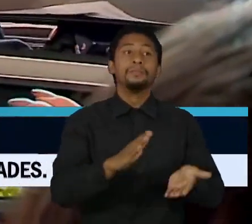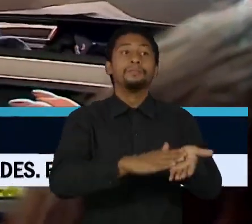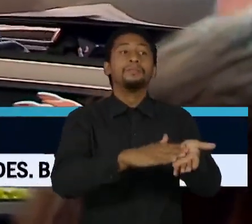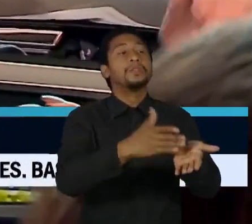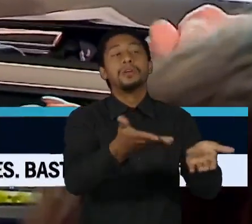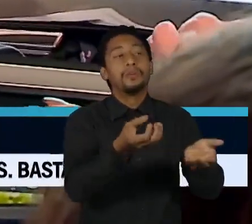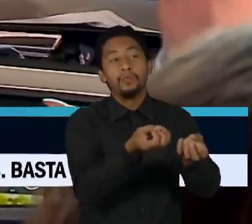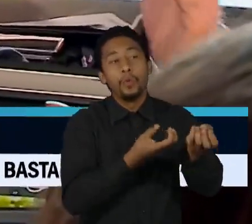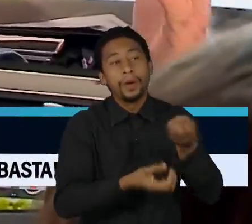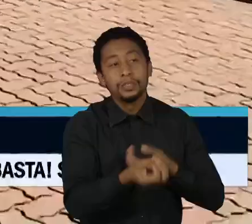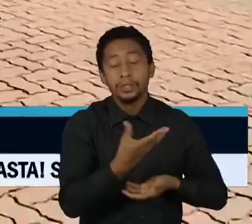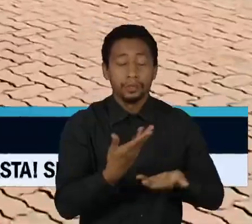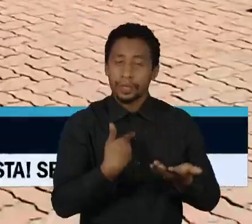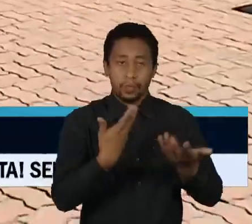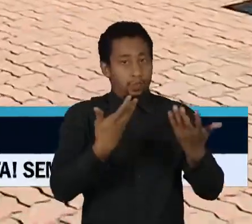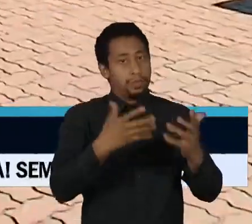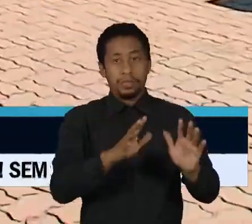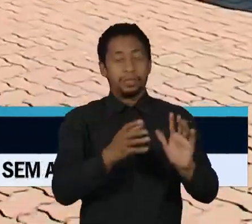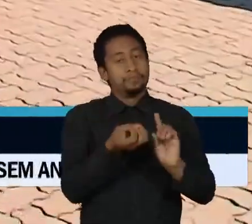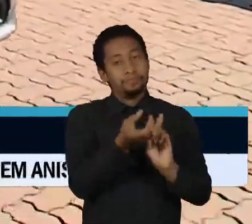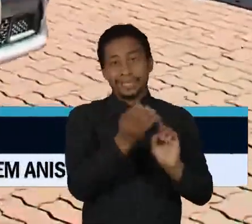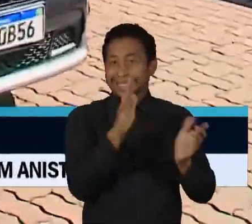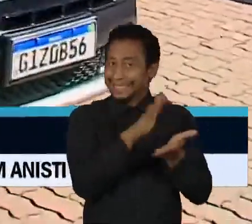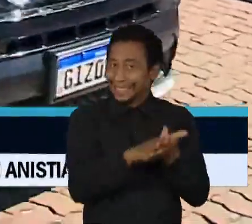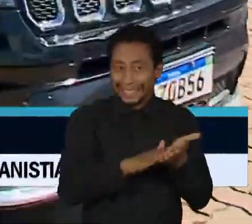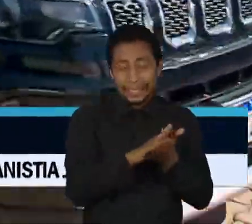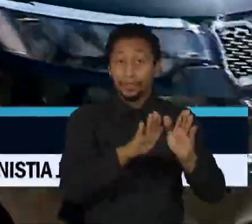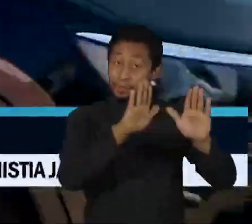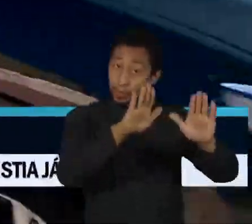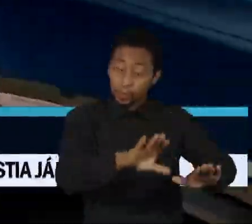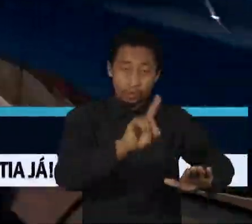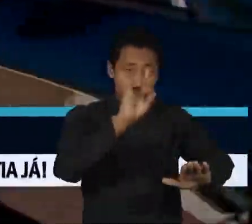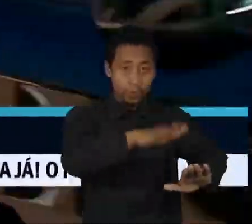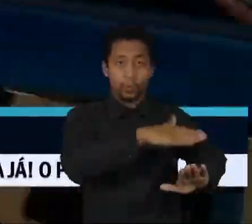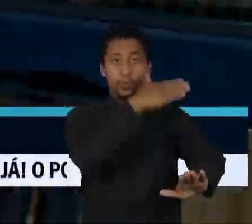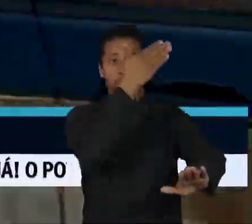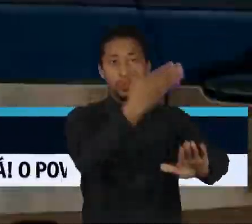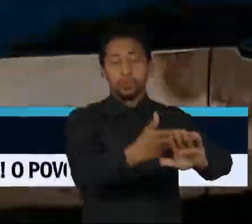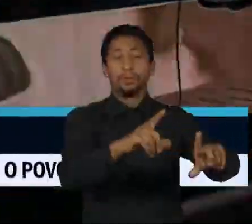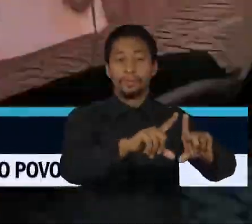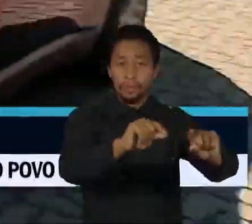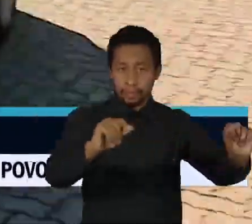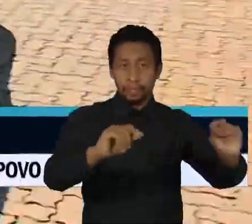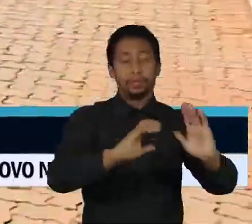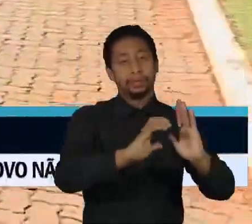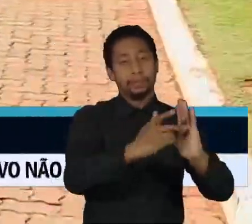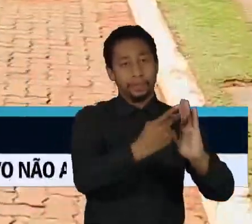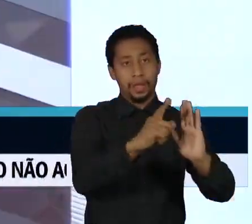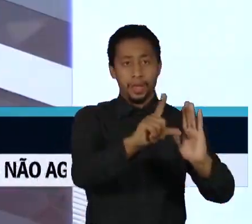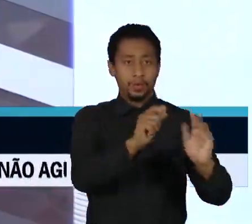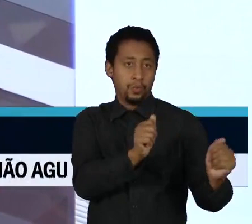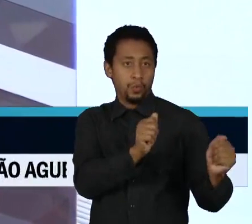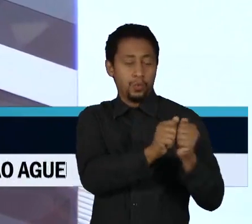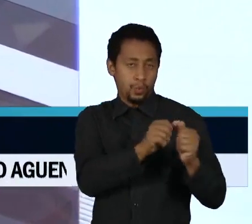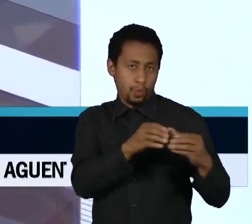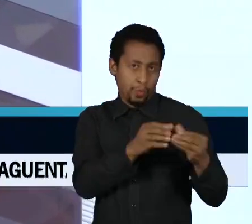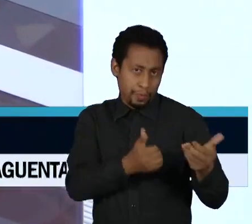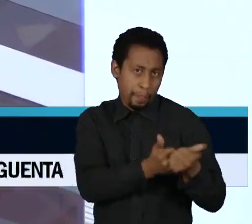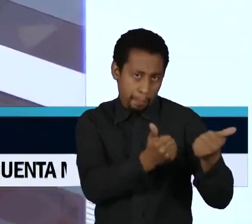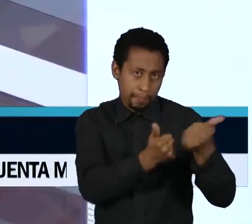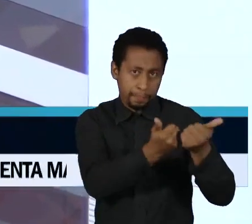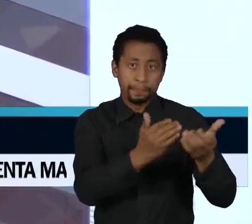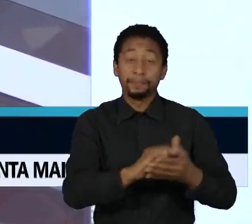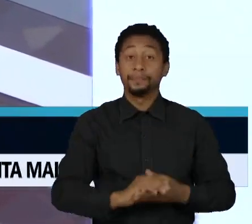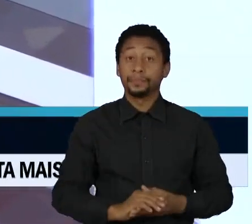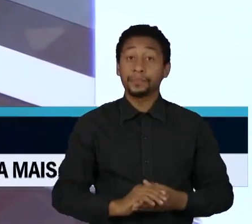depoimento na Polícia Federal e passou o dia em Brasília, na sede do PL, acompanhado de aliados. Também,